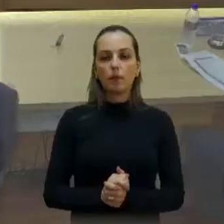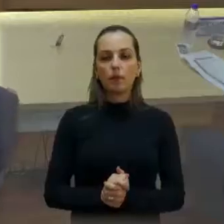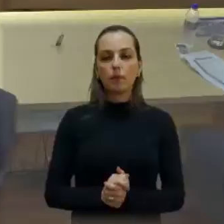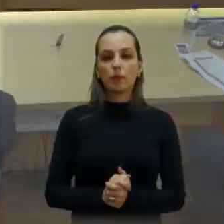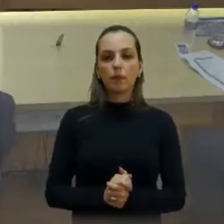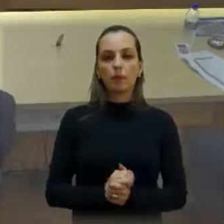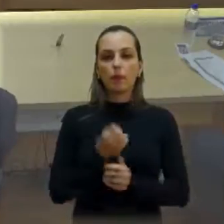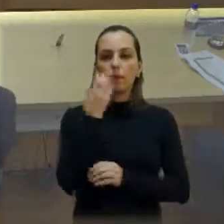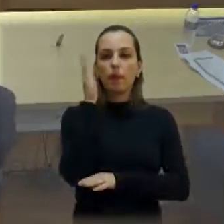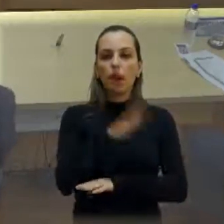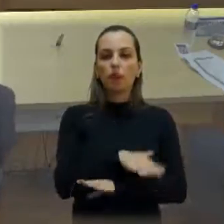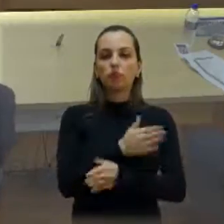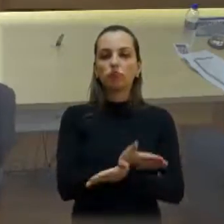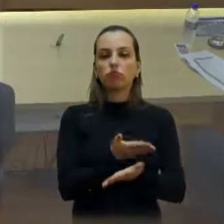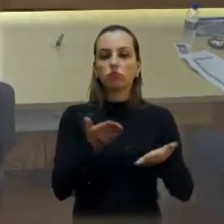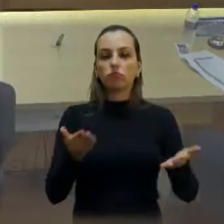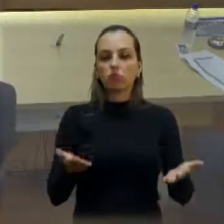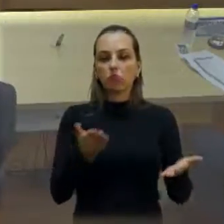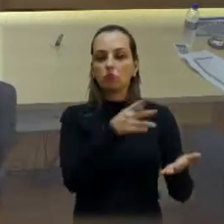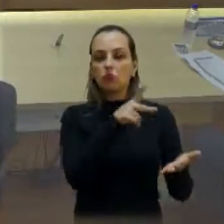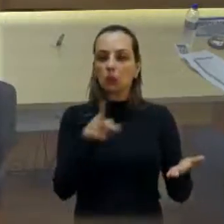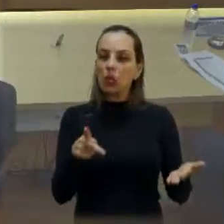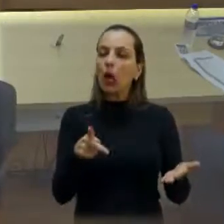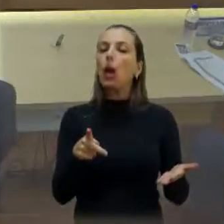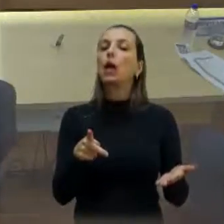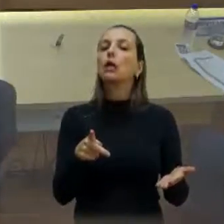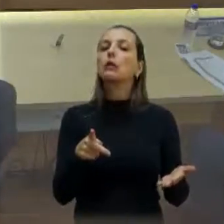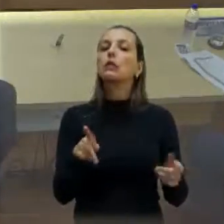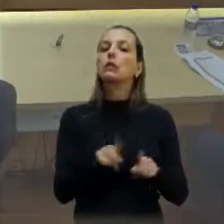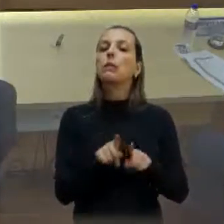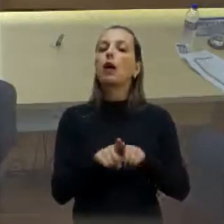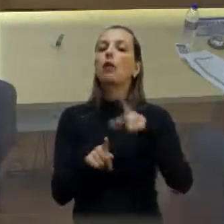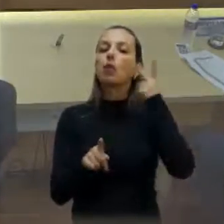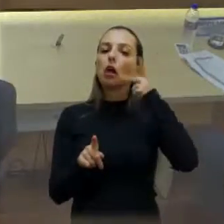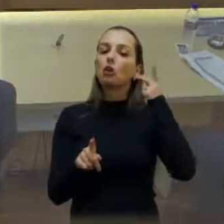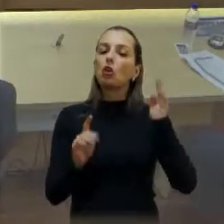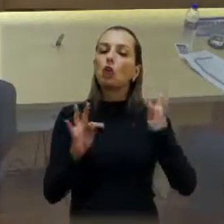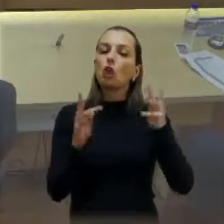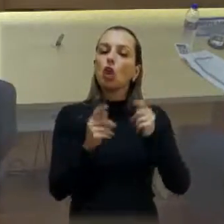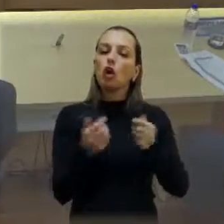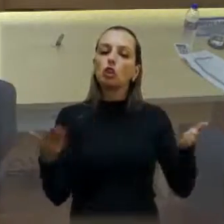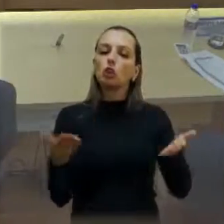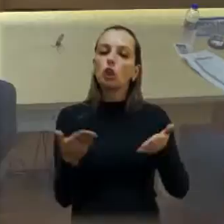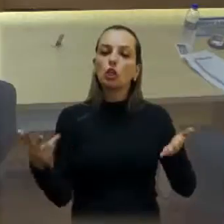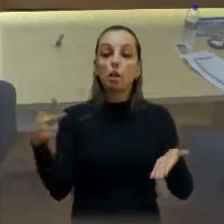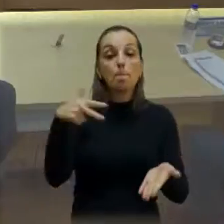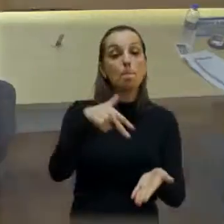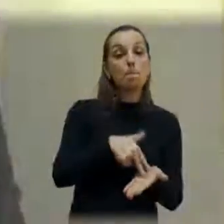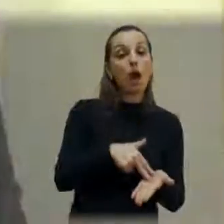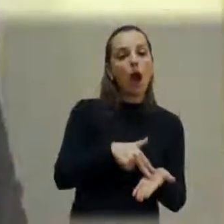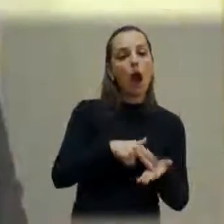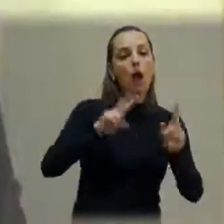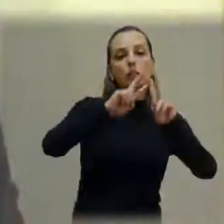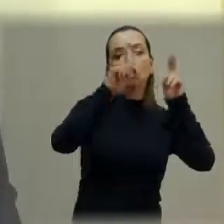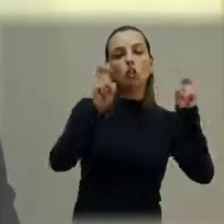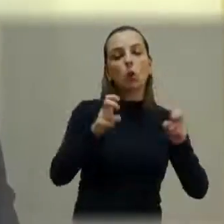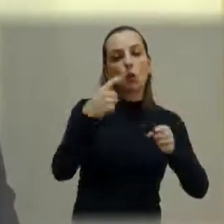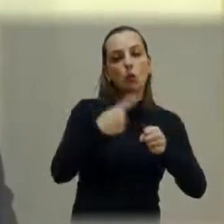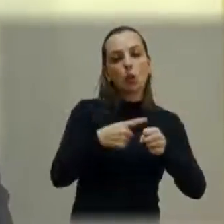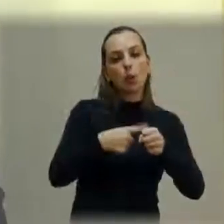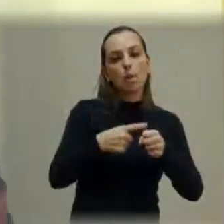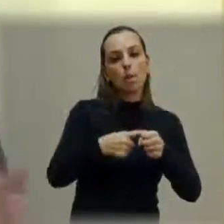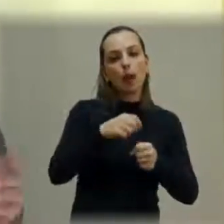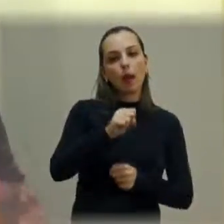É, boa tarde a todos, boa tarde presidente. Hoje eu vim falar um pouco da, do Santa Gelina, as